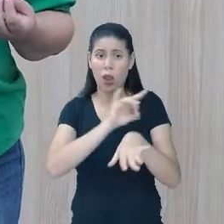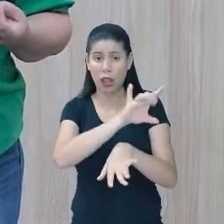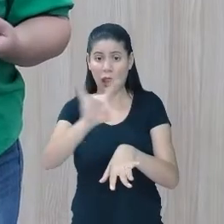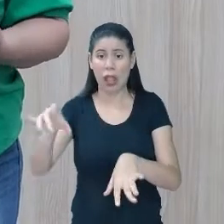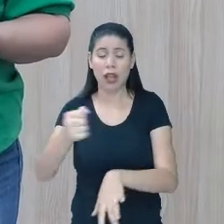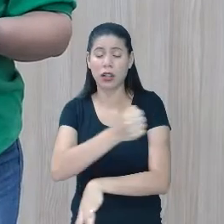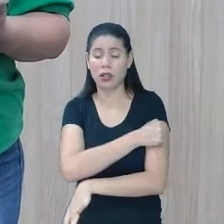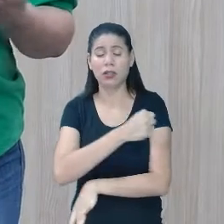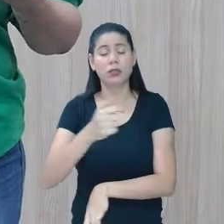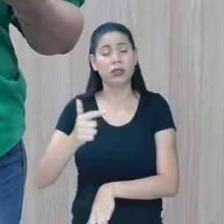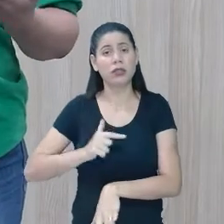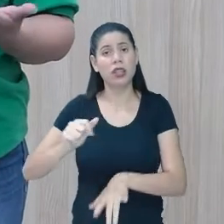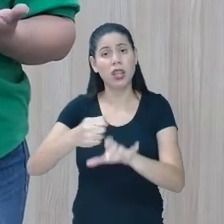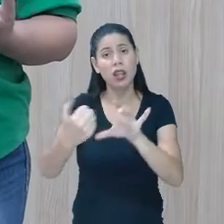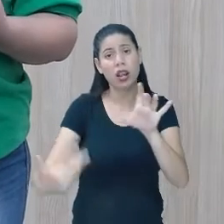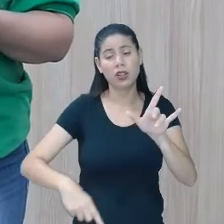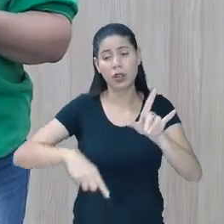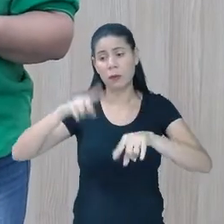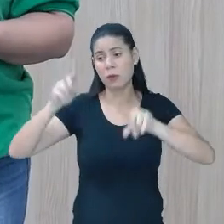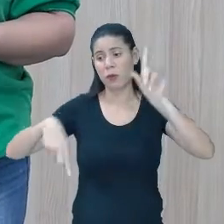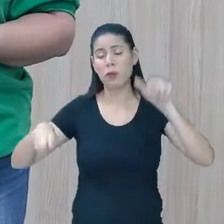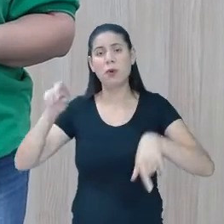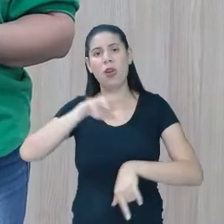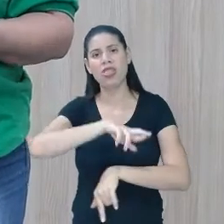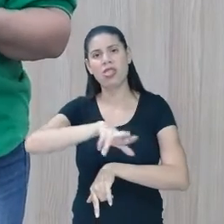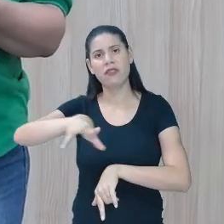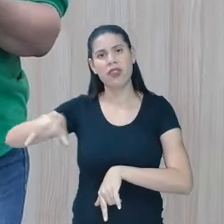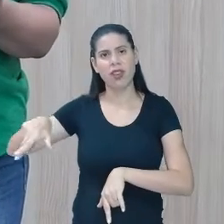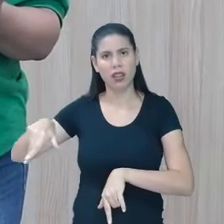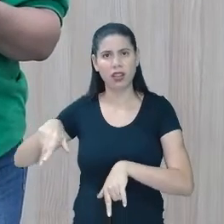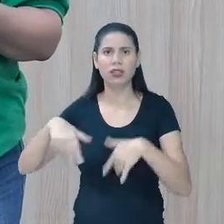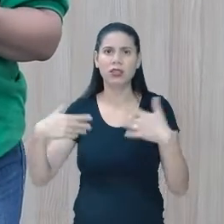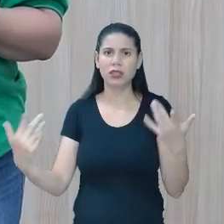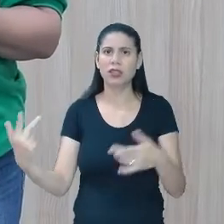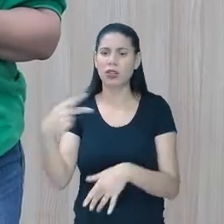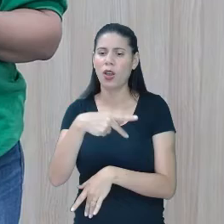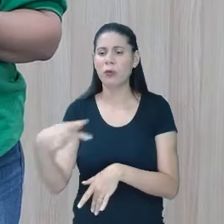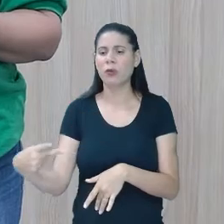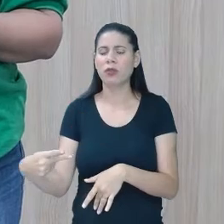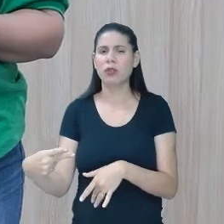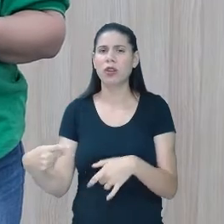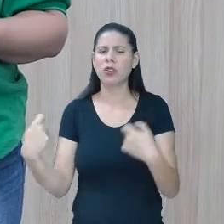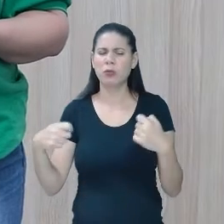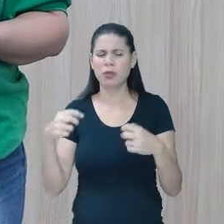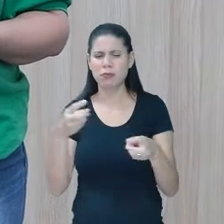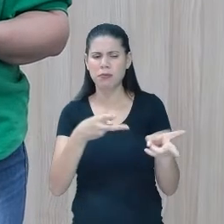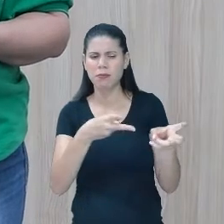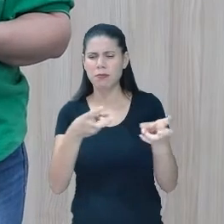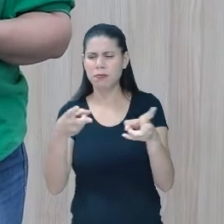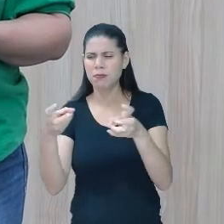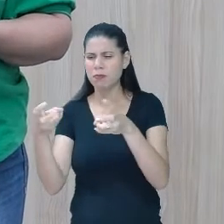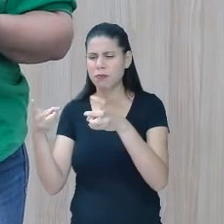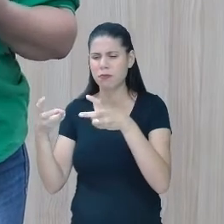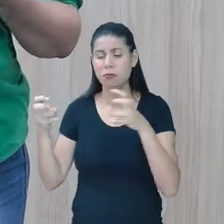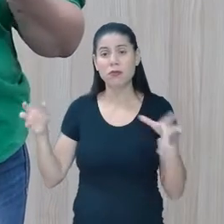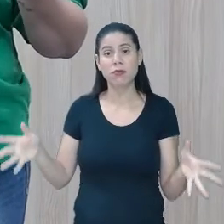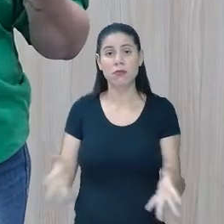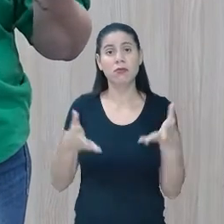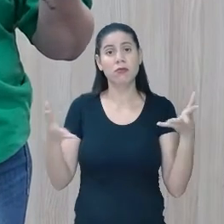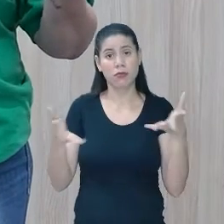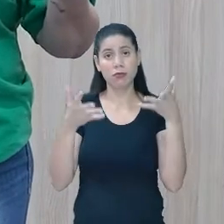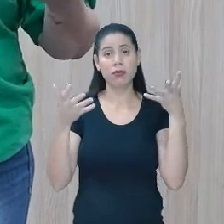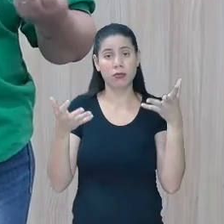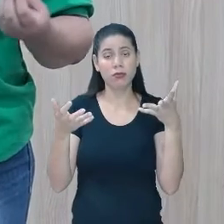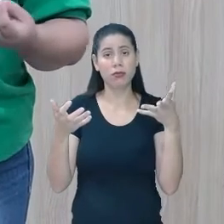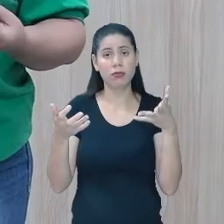diferentes. Então, é importante que parte do professor, essa mostra, essa valorização. Que as pessoas